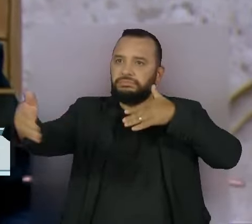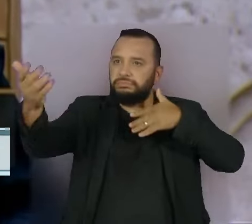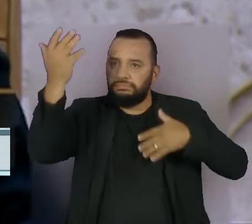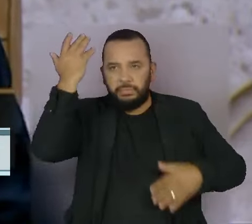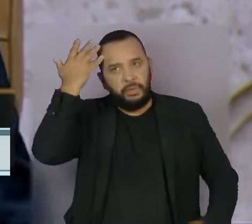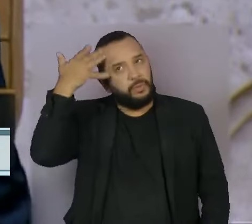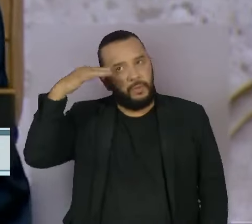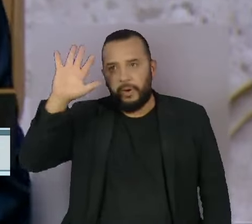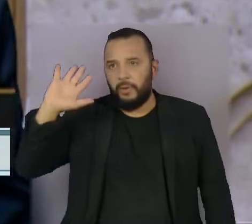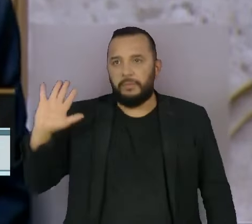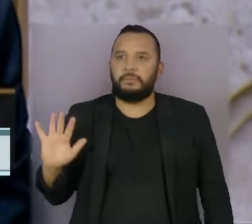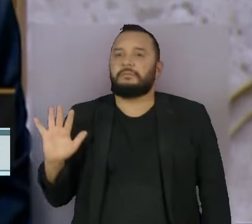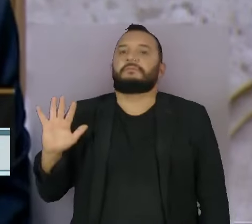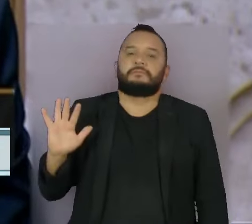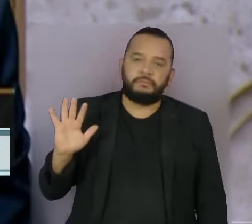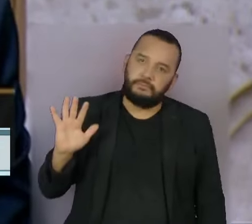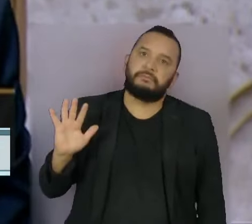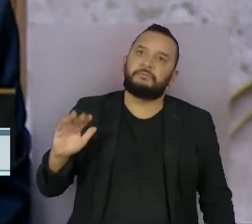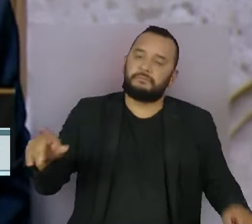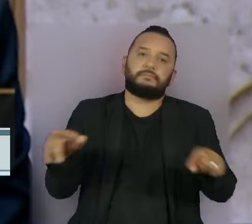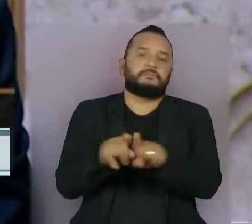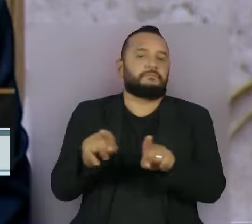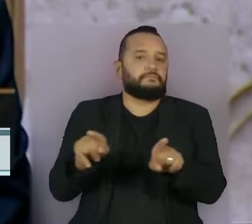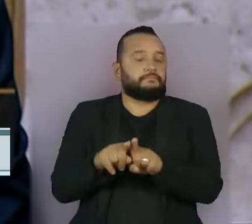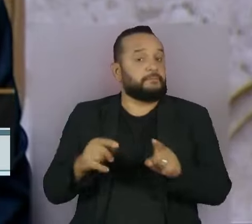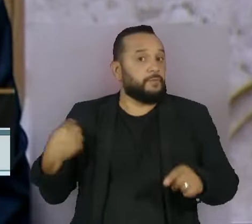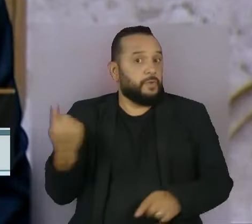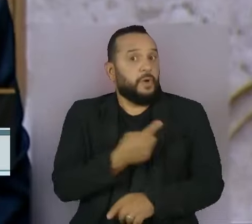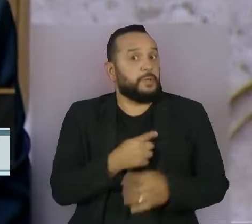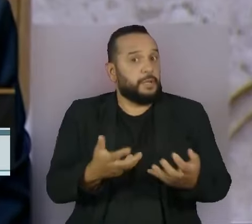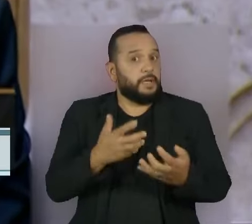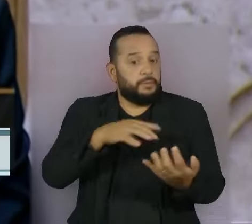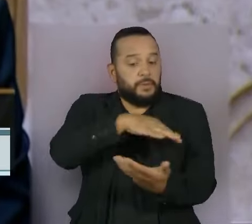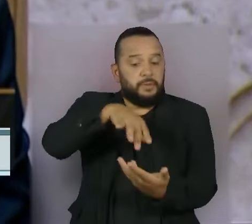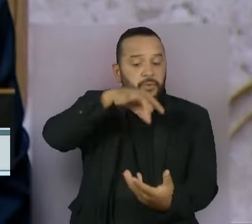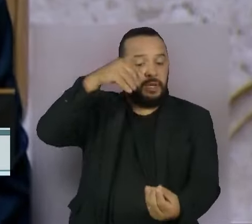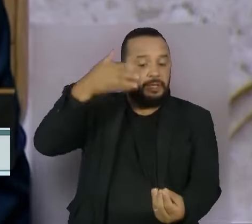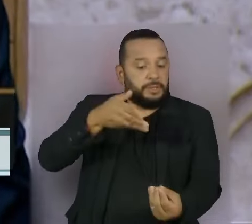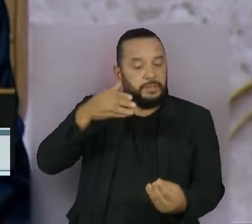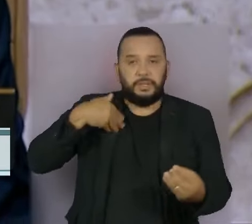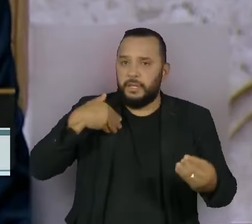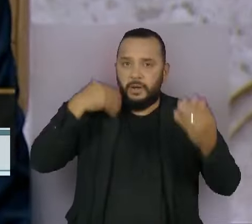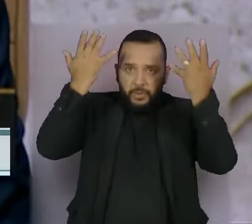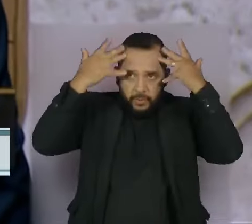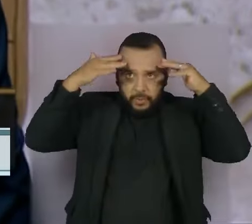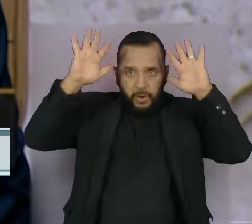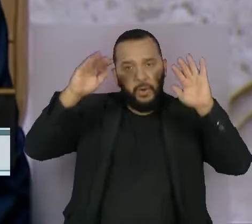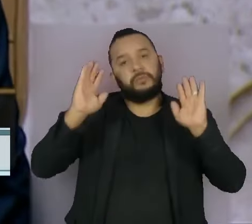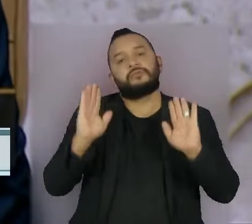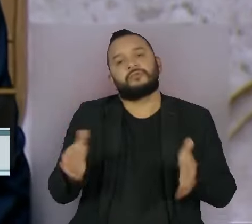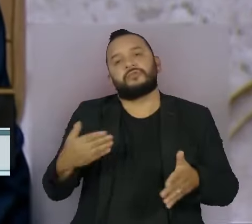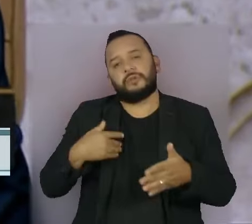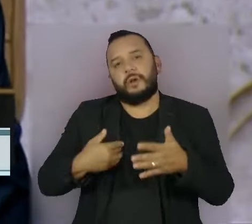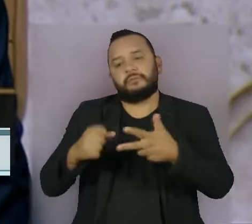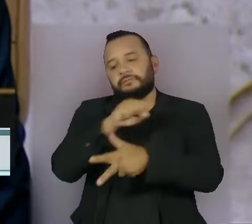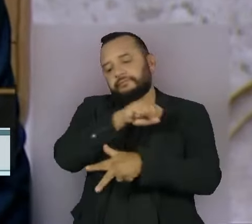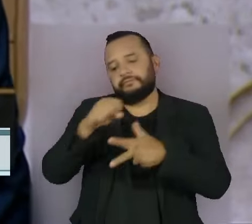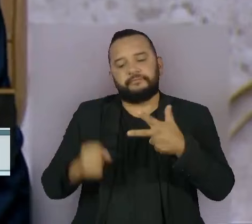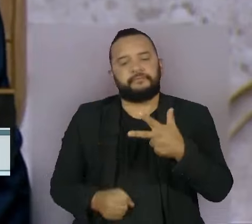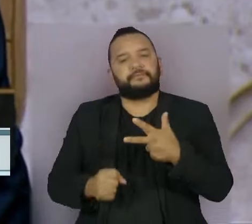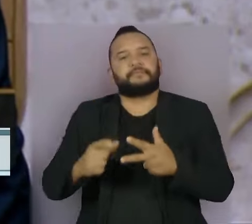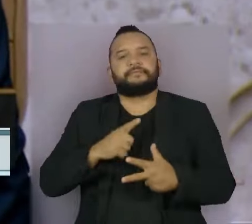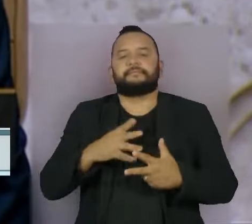Nessa busca constante de normalidade democrática, os poderes da República têm mais